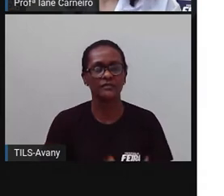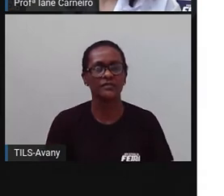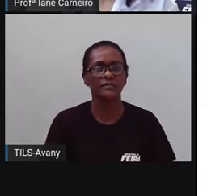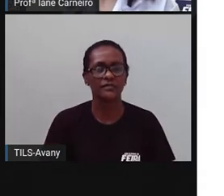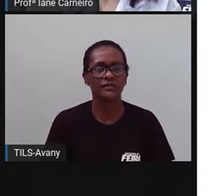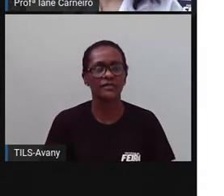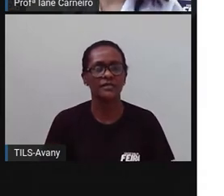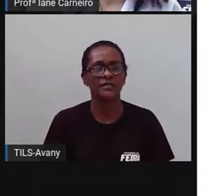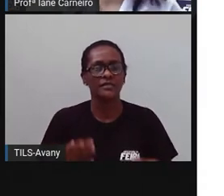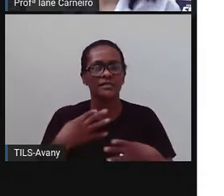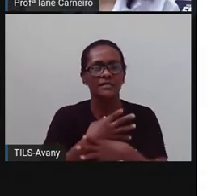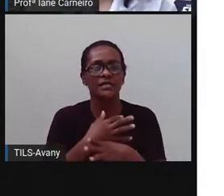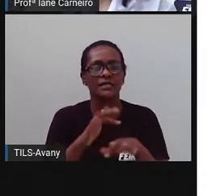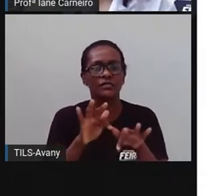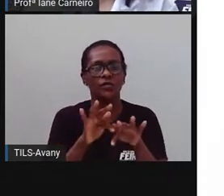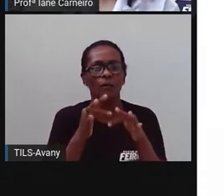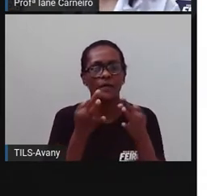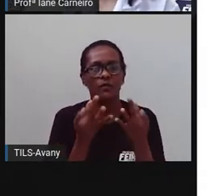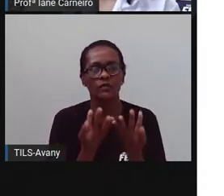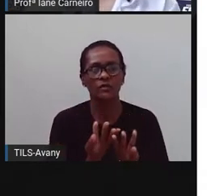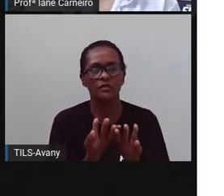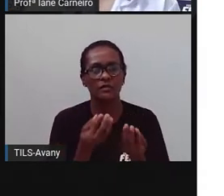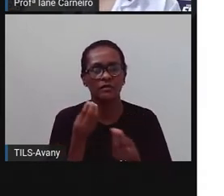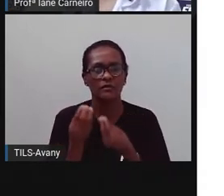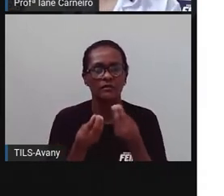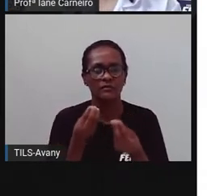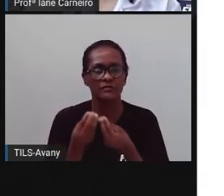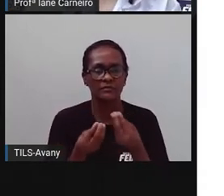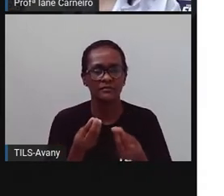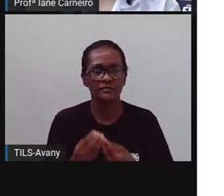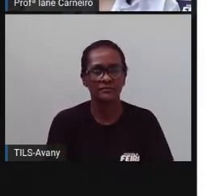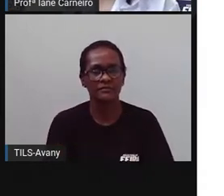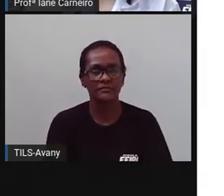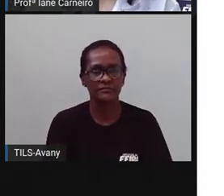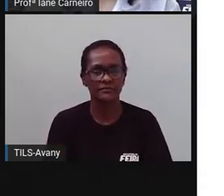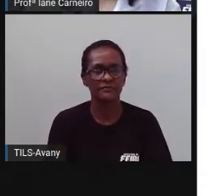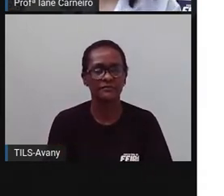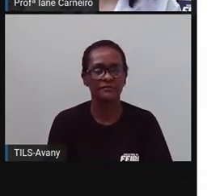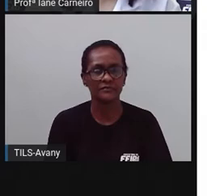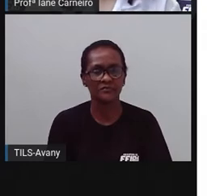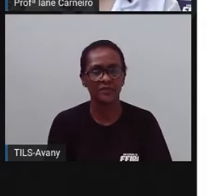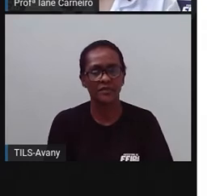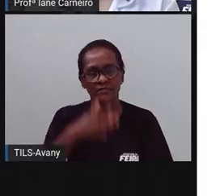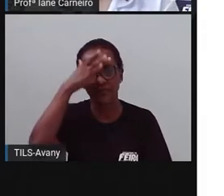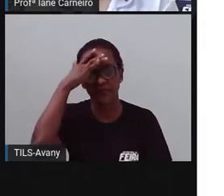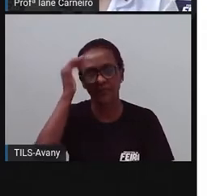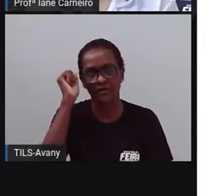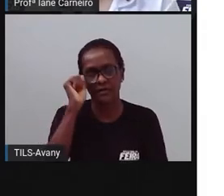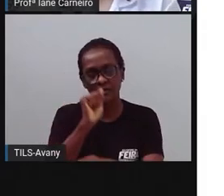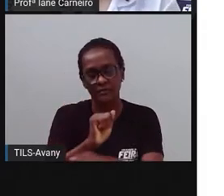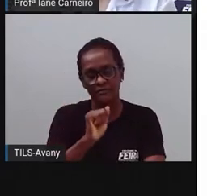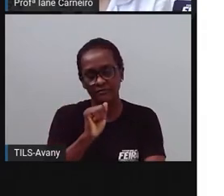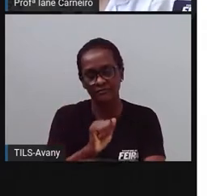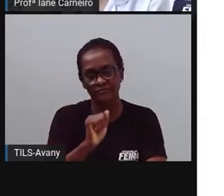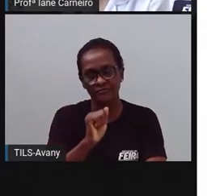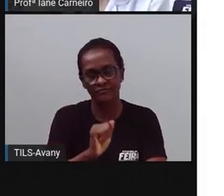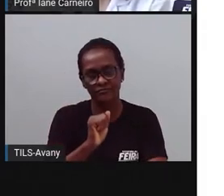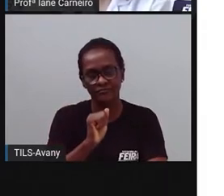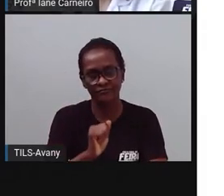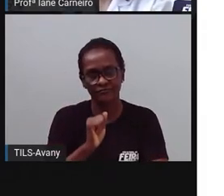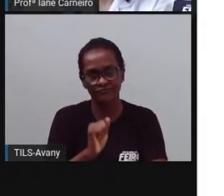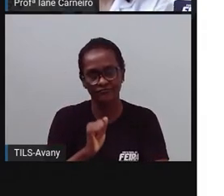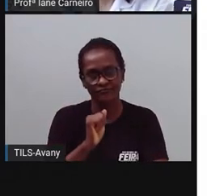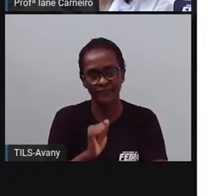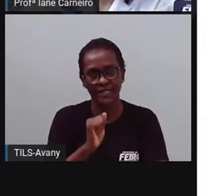João, né? O São Pedro, na verdade, de Humildes. Então, são festas que são esperadas tanto pelos moradores